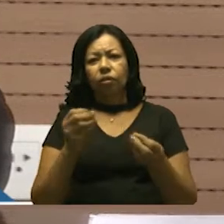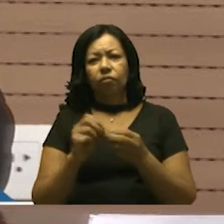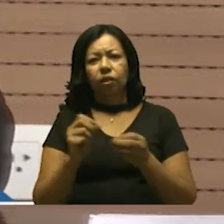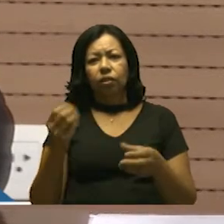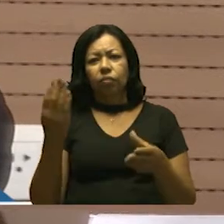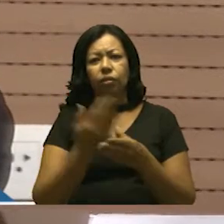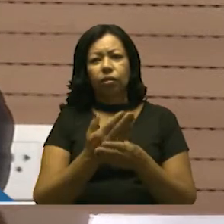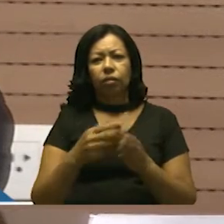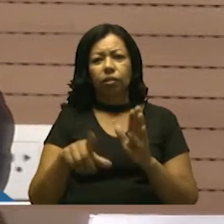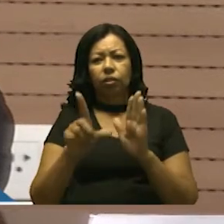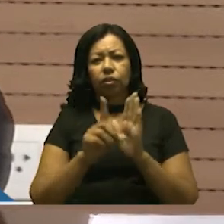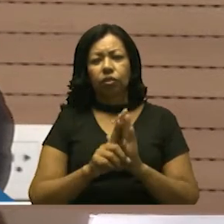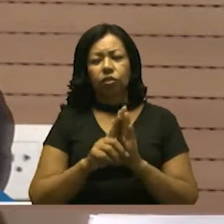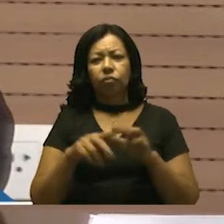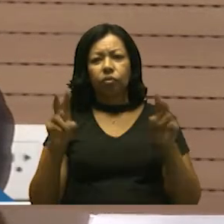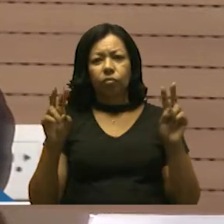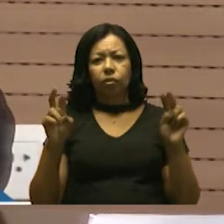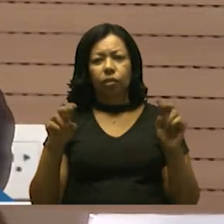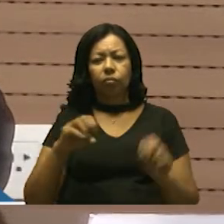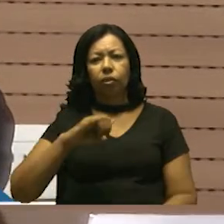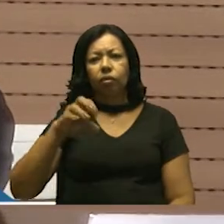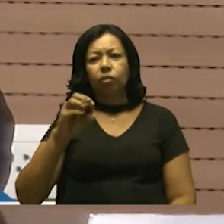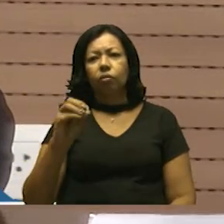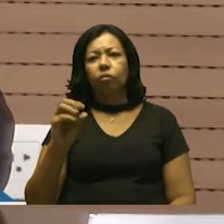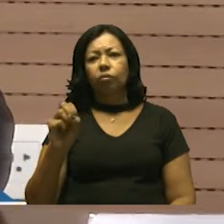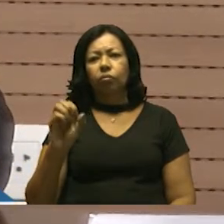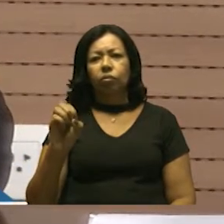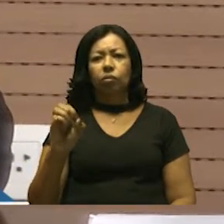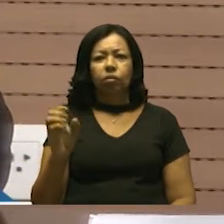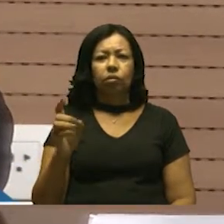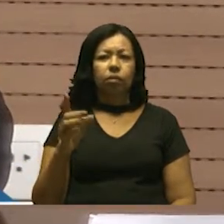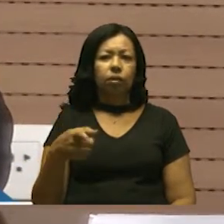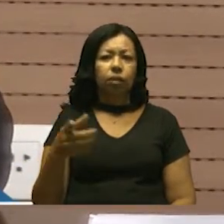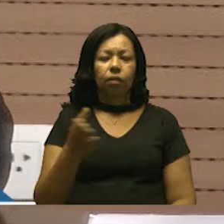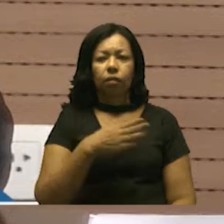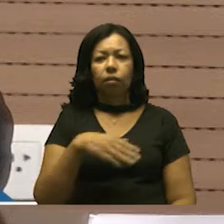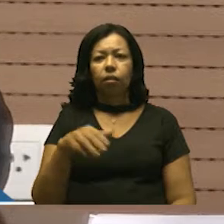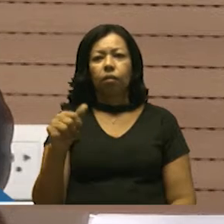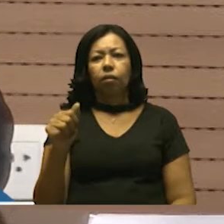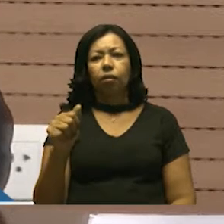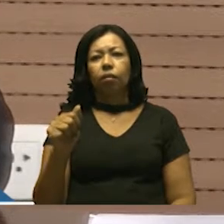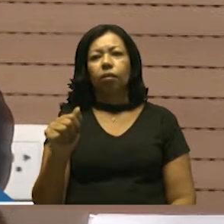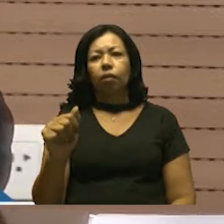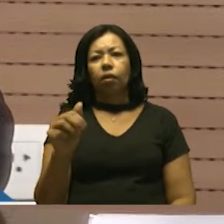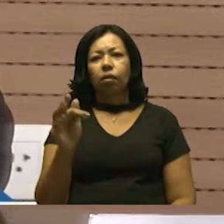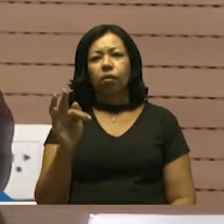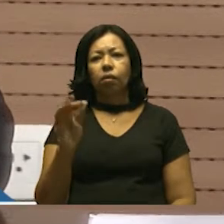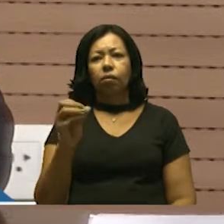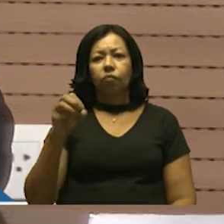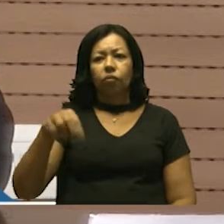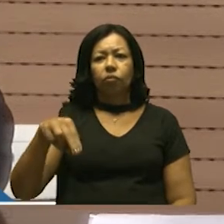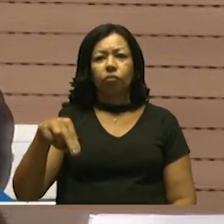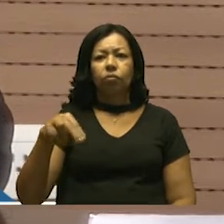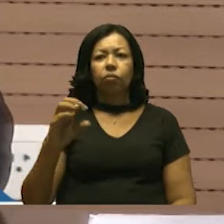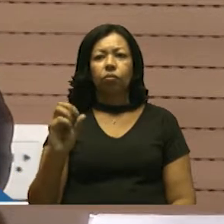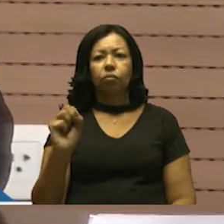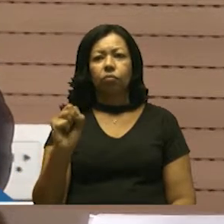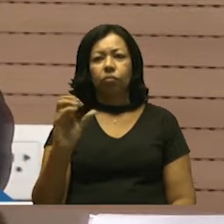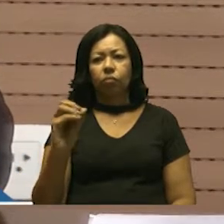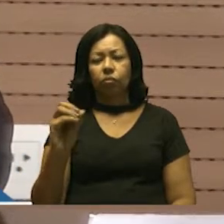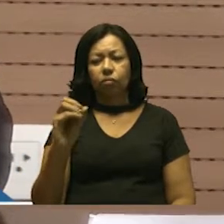É sobre o tema José Afonso da Silva, ensina. A iniciativa